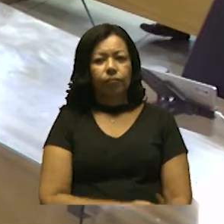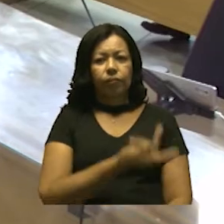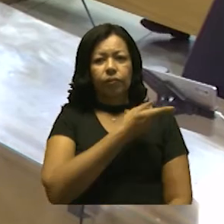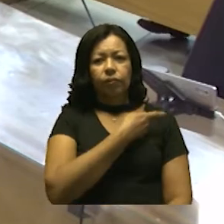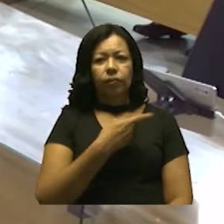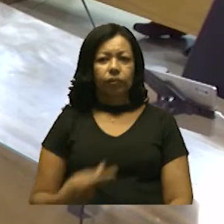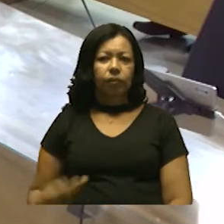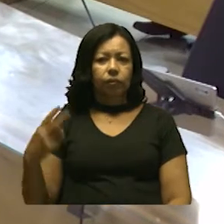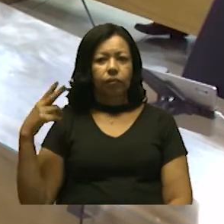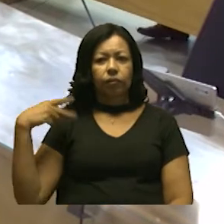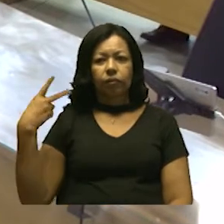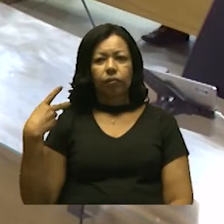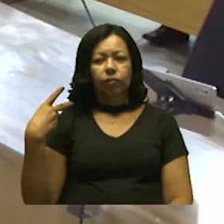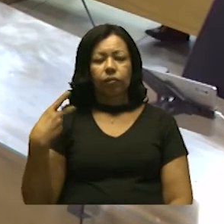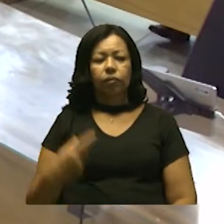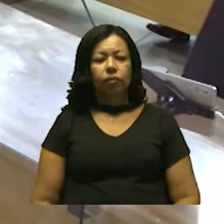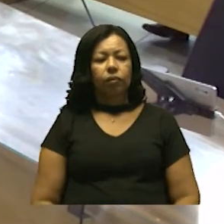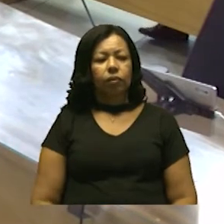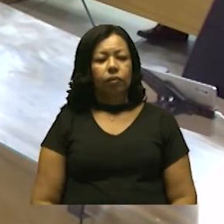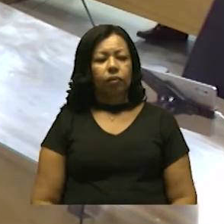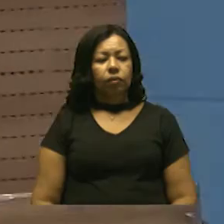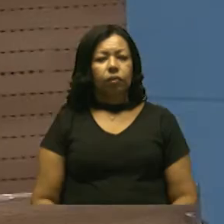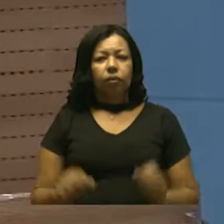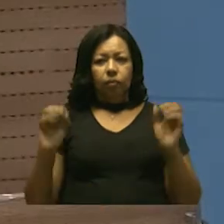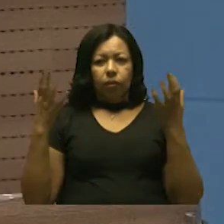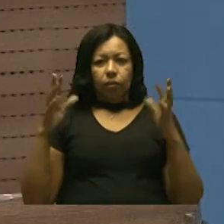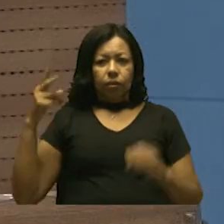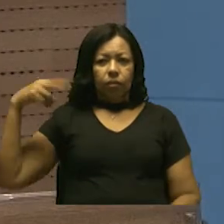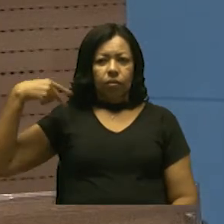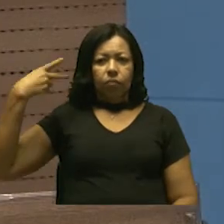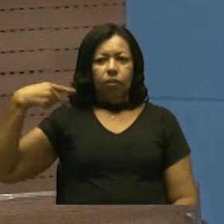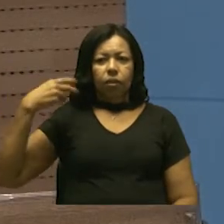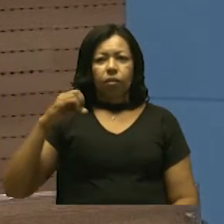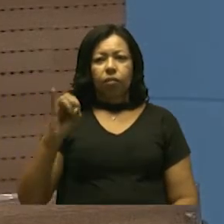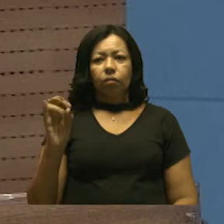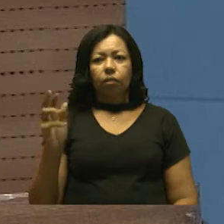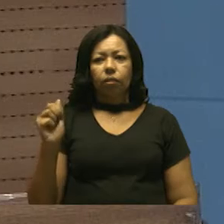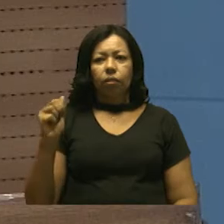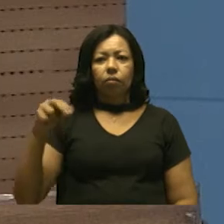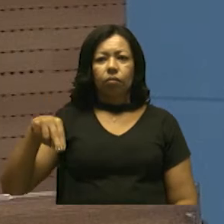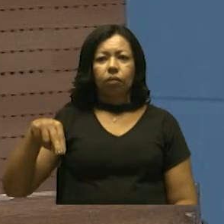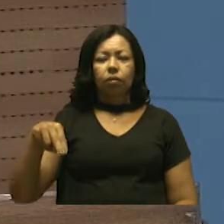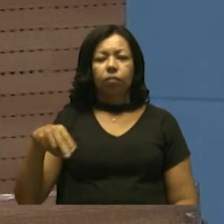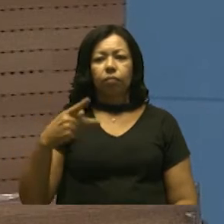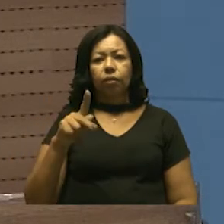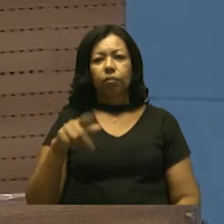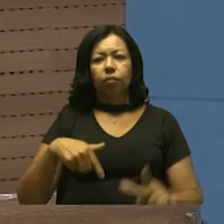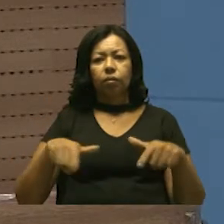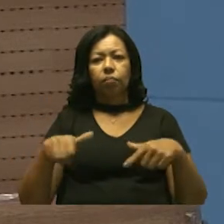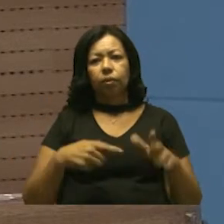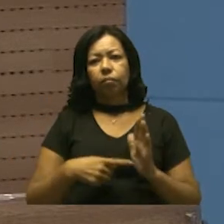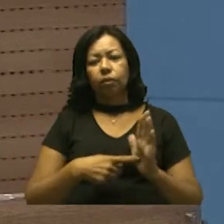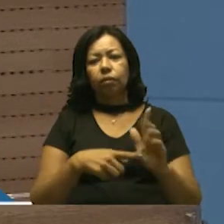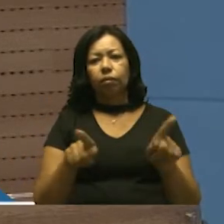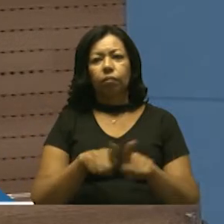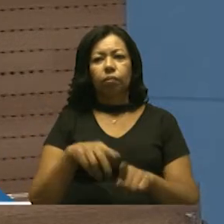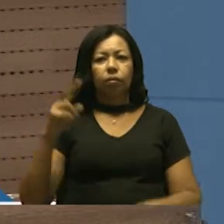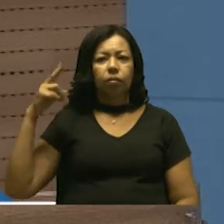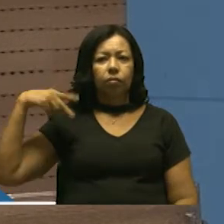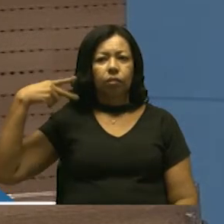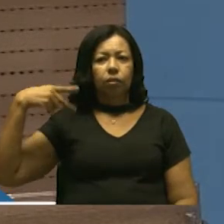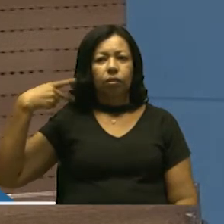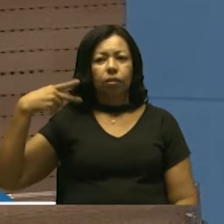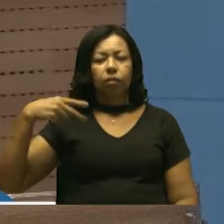Presidente, nobres pares, gostaria de parabenizar o vereador Ivan pela propositura, também o vereador